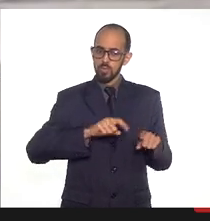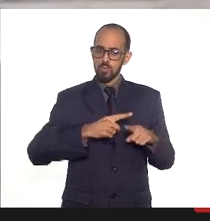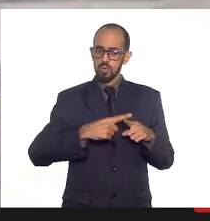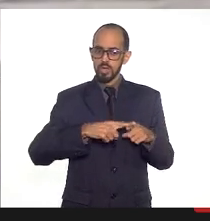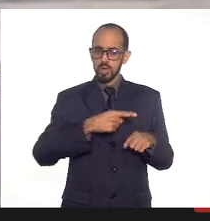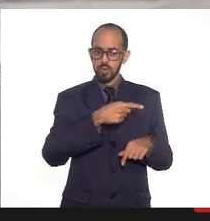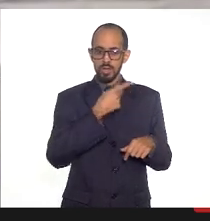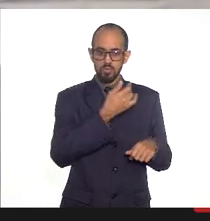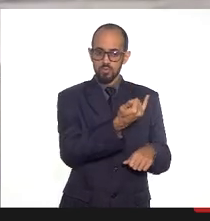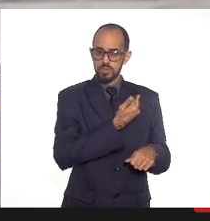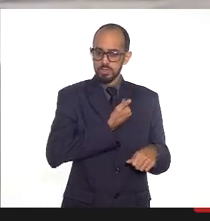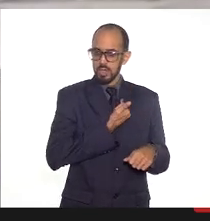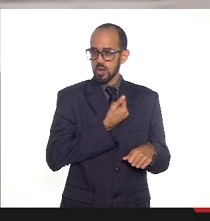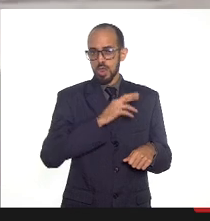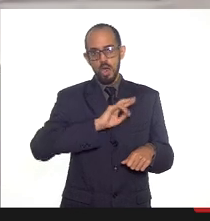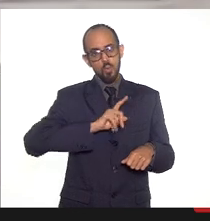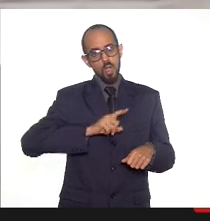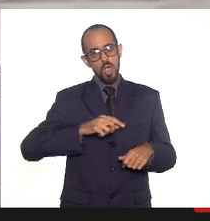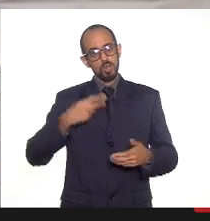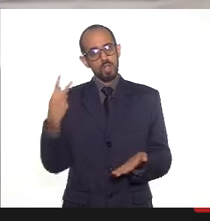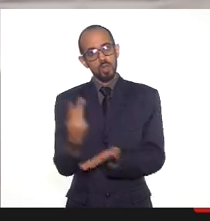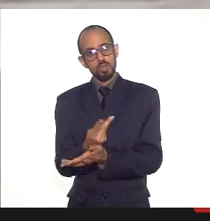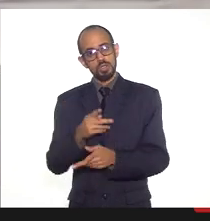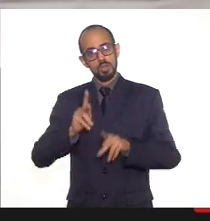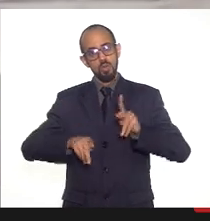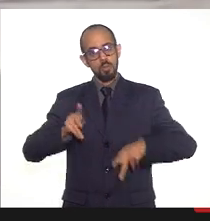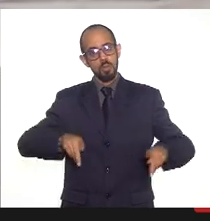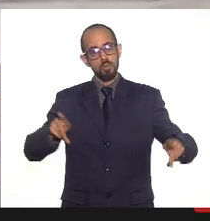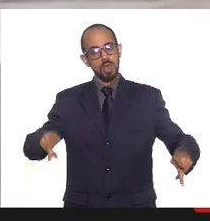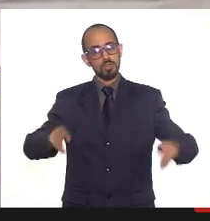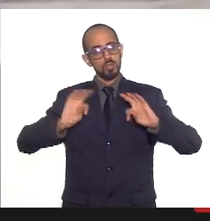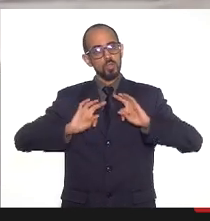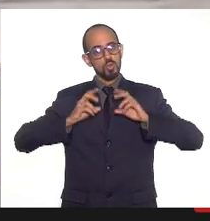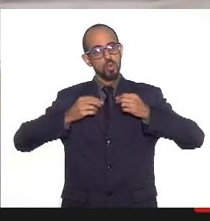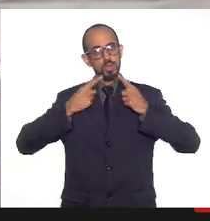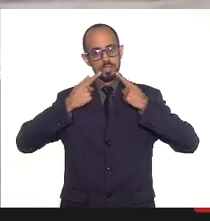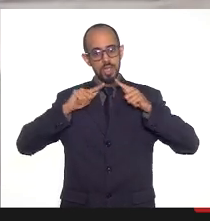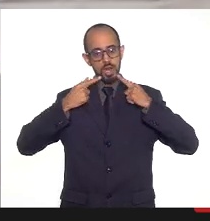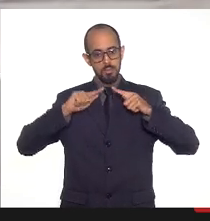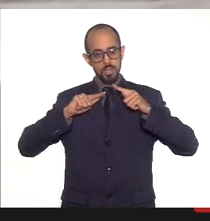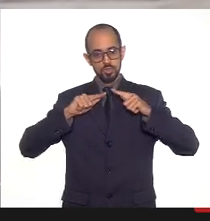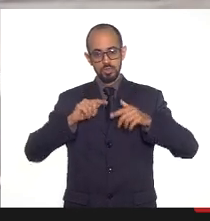pela Secretaria não corresponde ao nível de reclamações que chega até a gente.